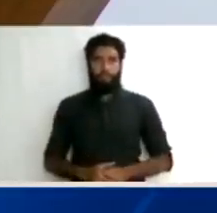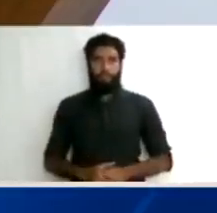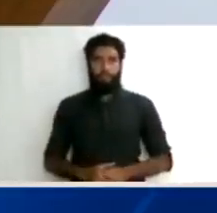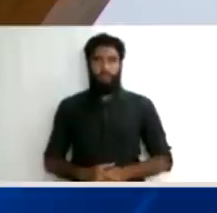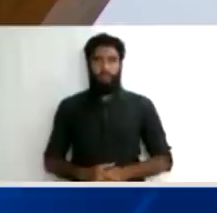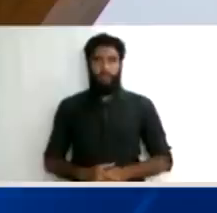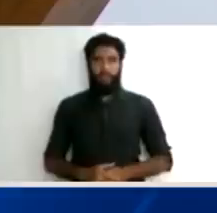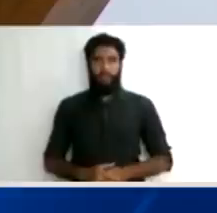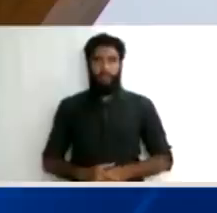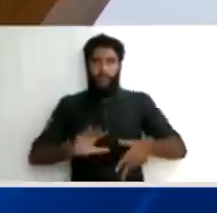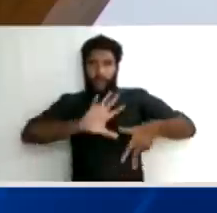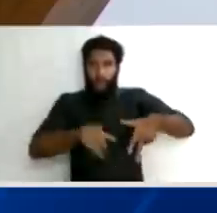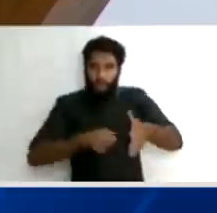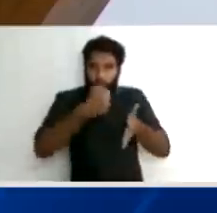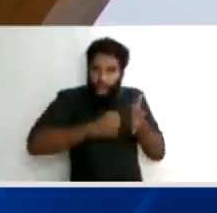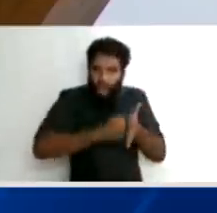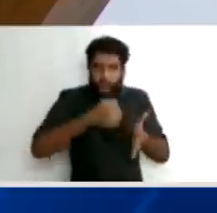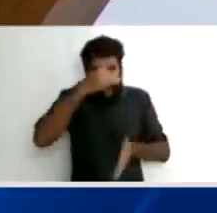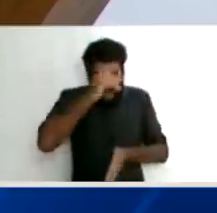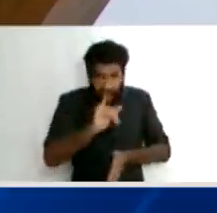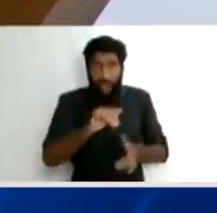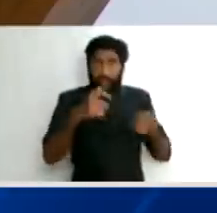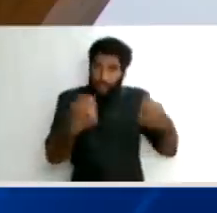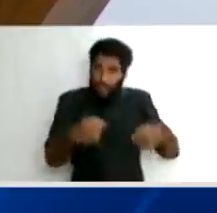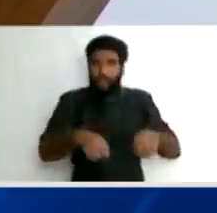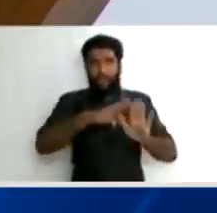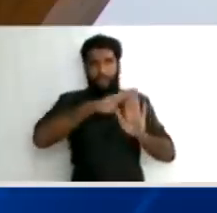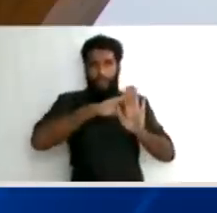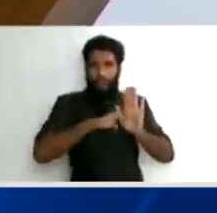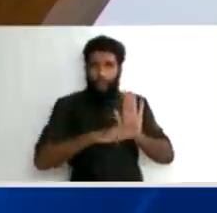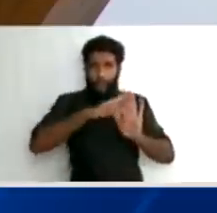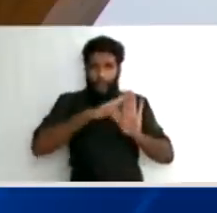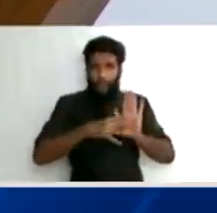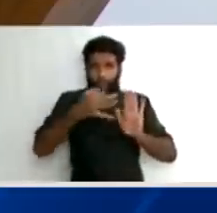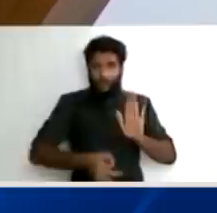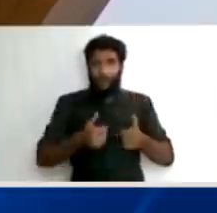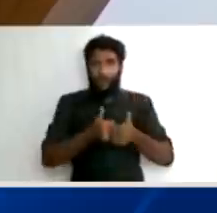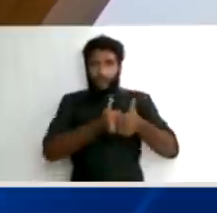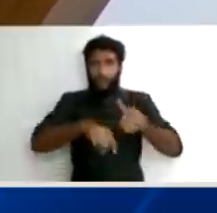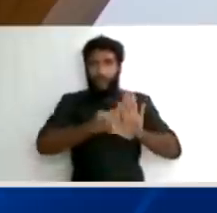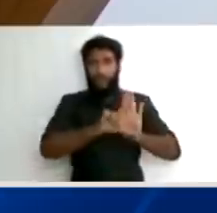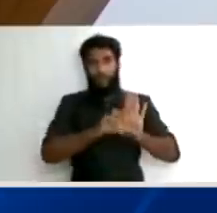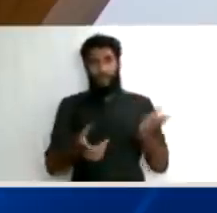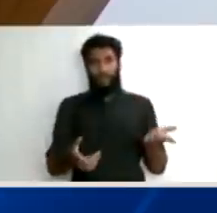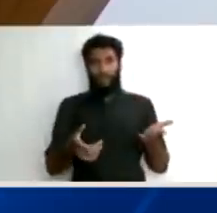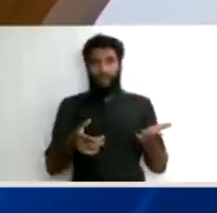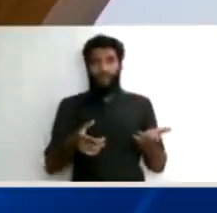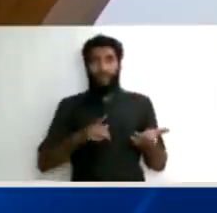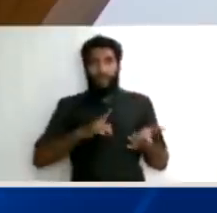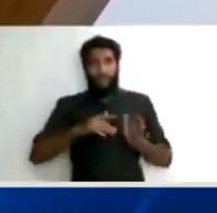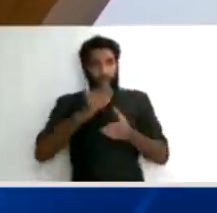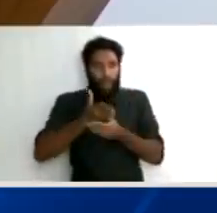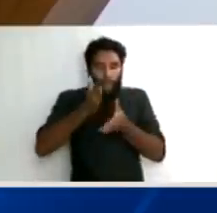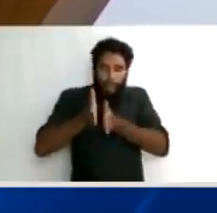outras testemunhas, apenas por cautela, nem haveria necessidade. Passaria-se direto para